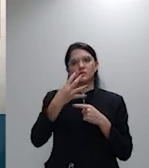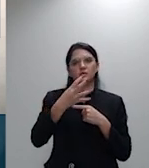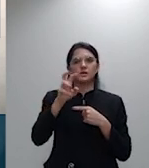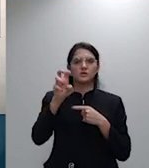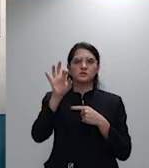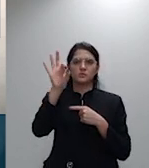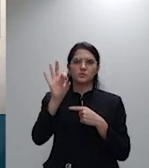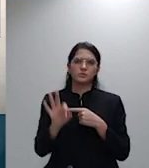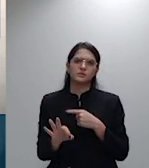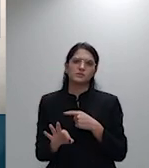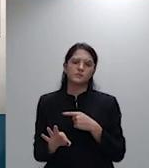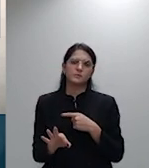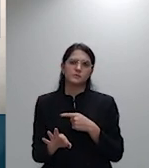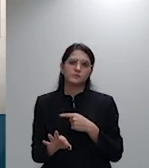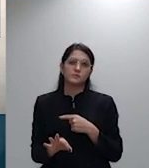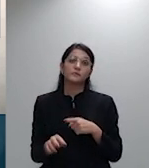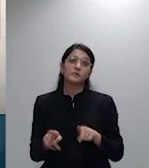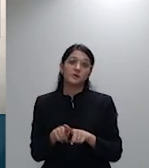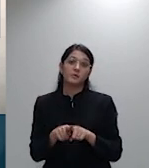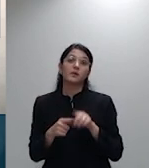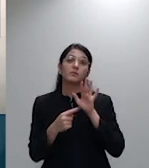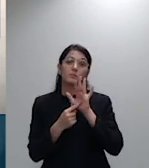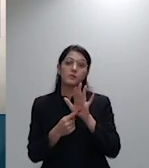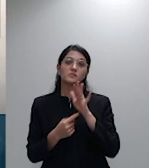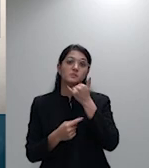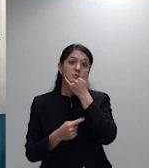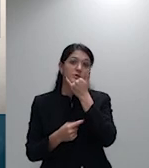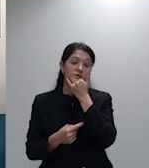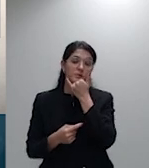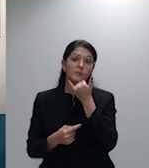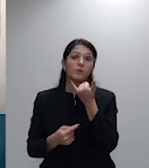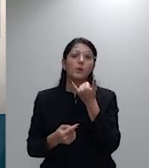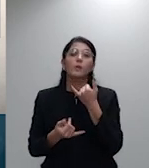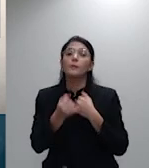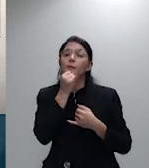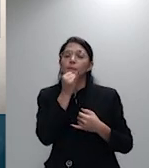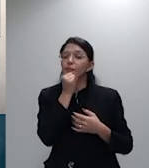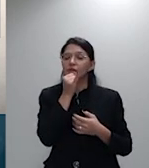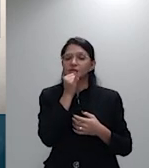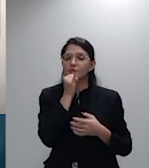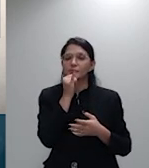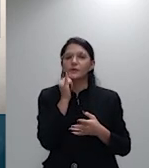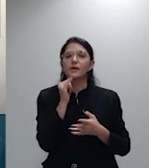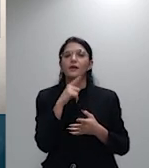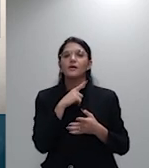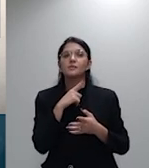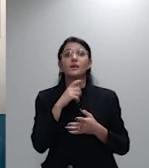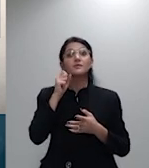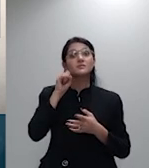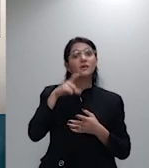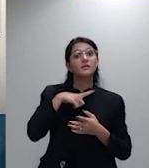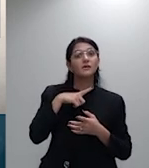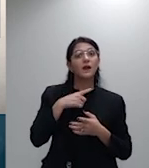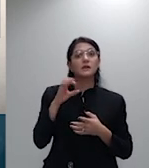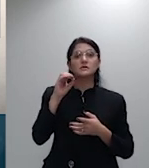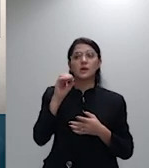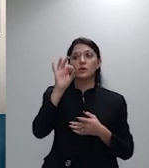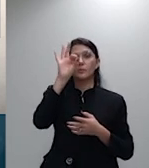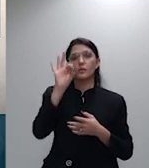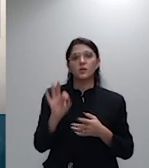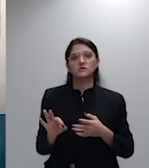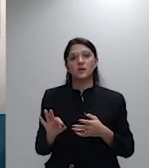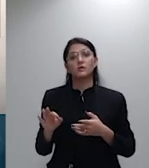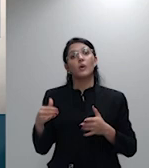adotado o percentual zero no reajuste das oitavas e nonas faixas etárias o percentual da